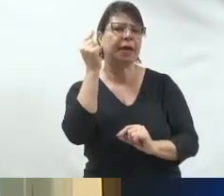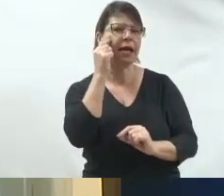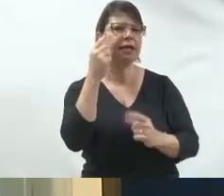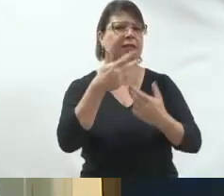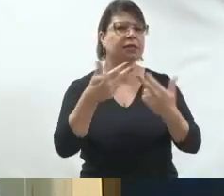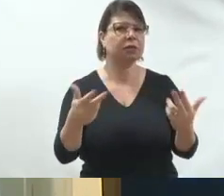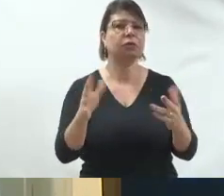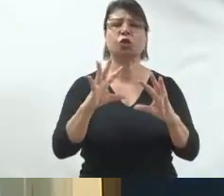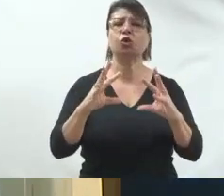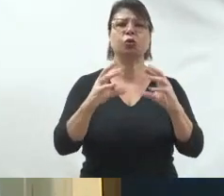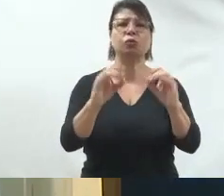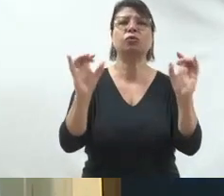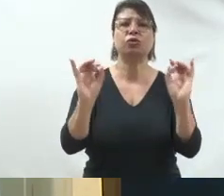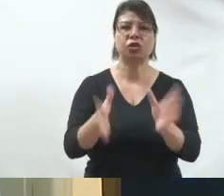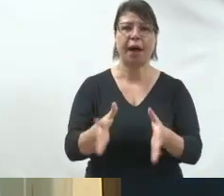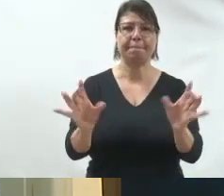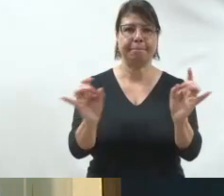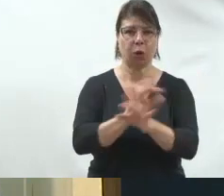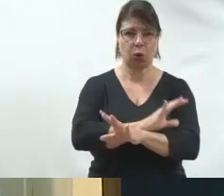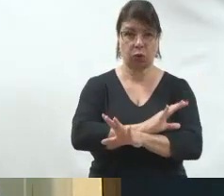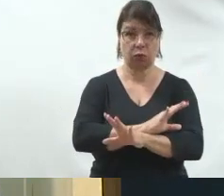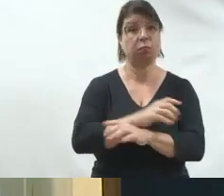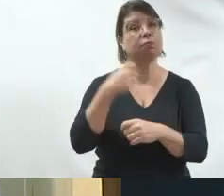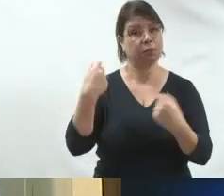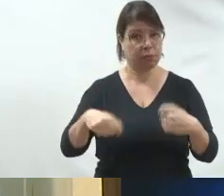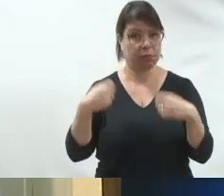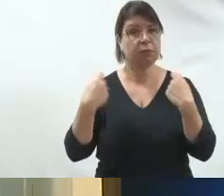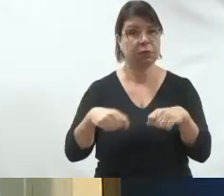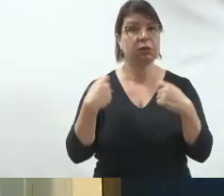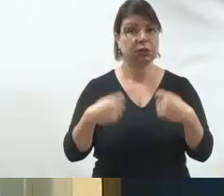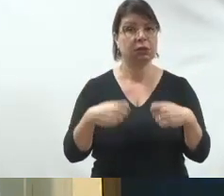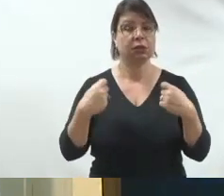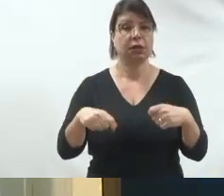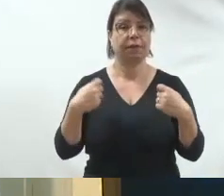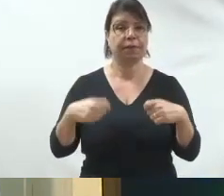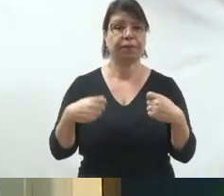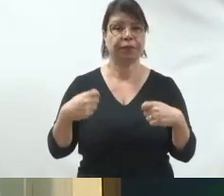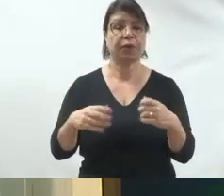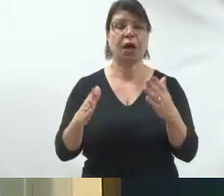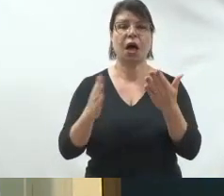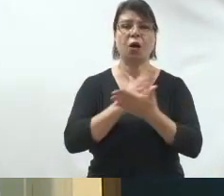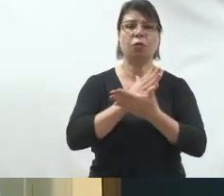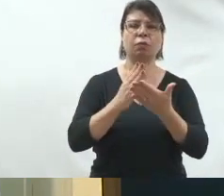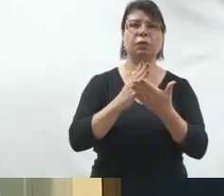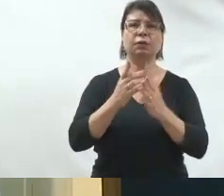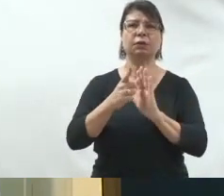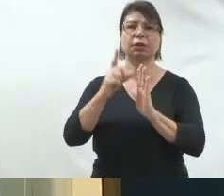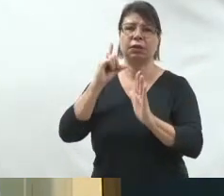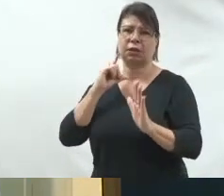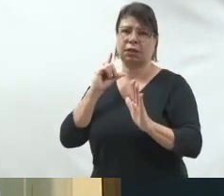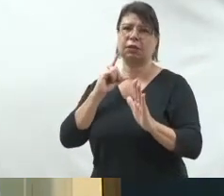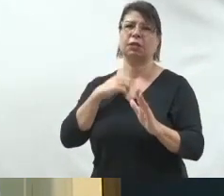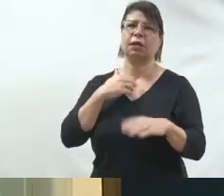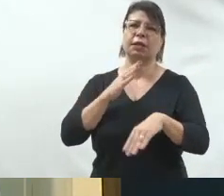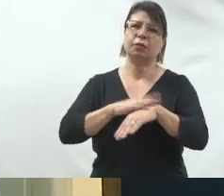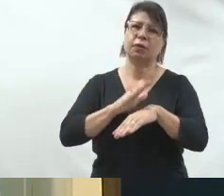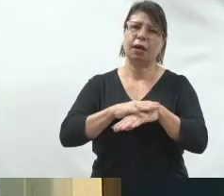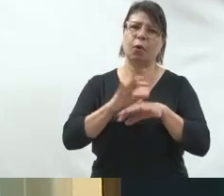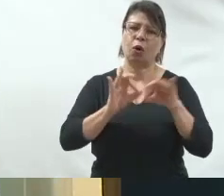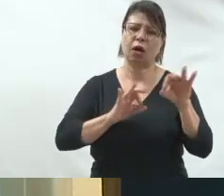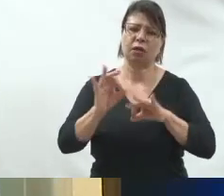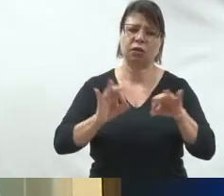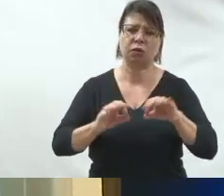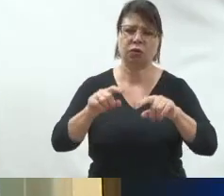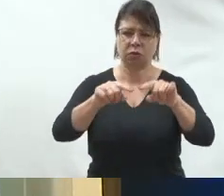todas estão lá muito bem definidas. As pessoas perderam muito tempo em colocar um candidato dentro de uma sala